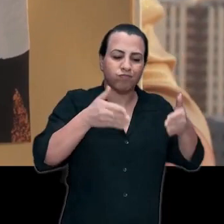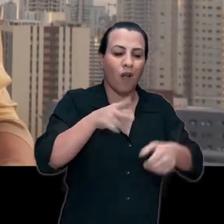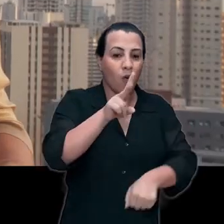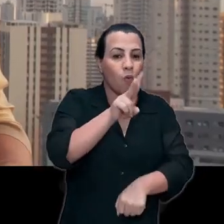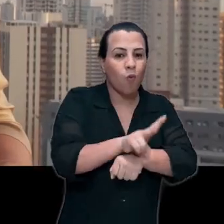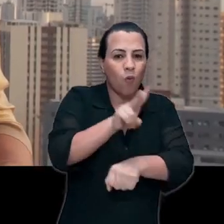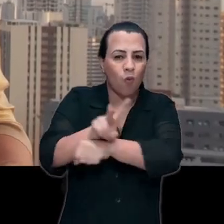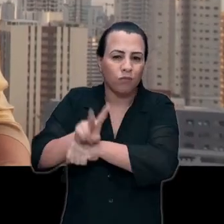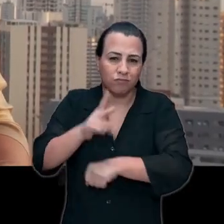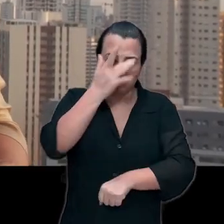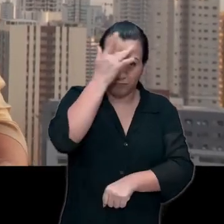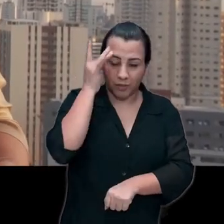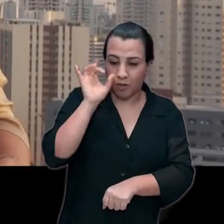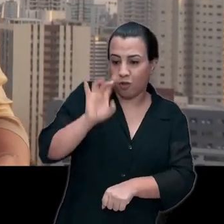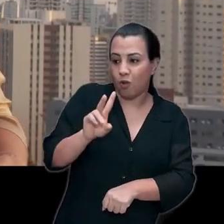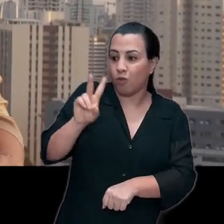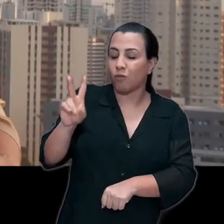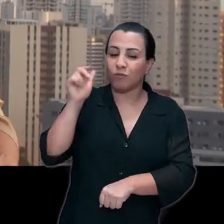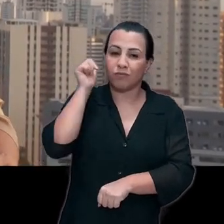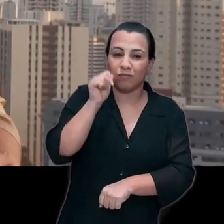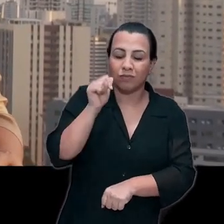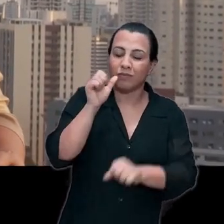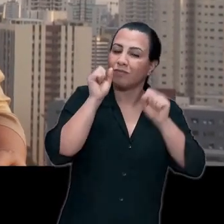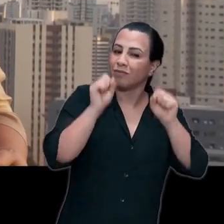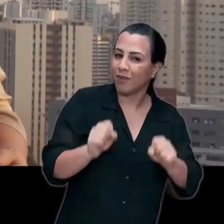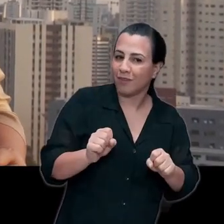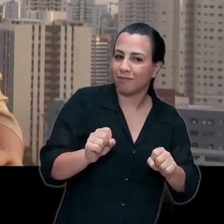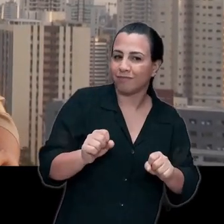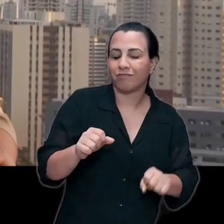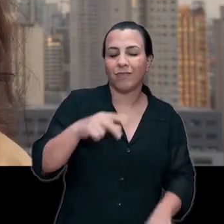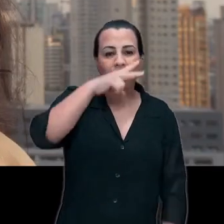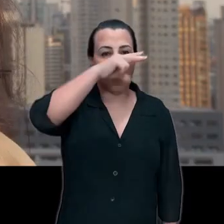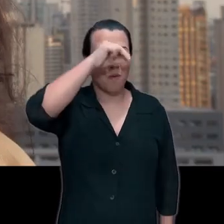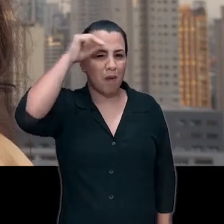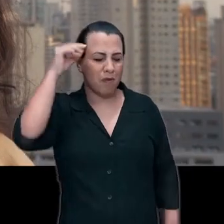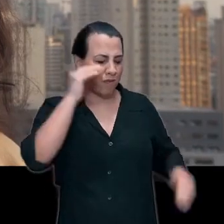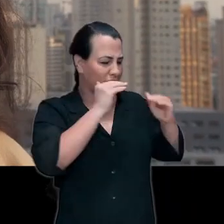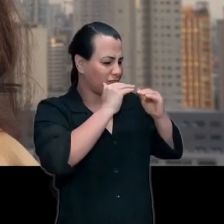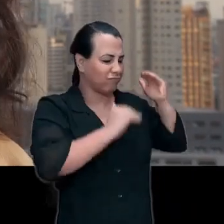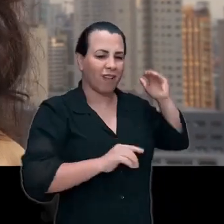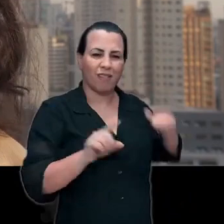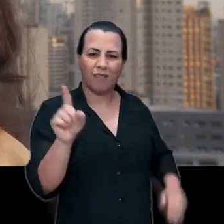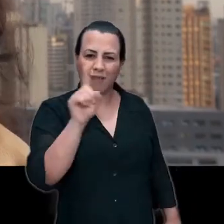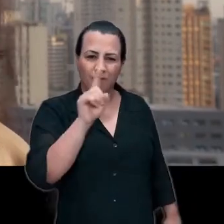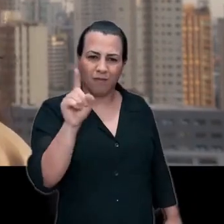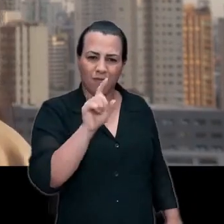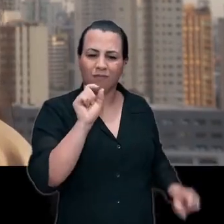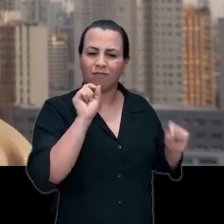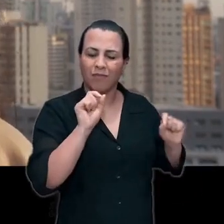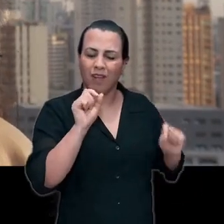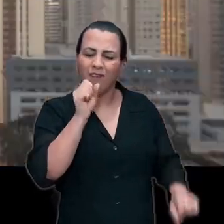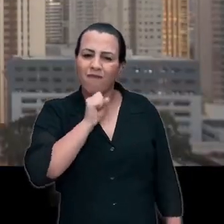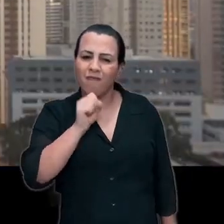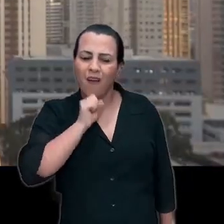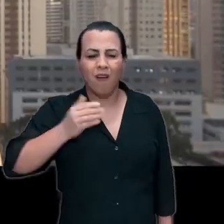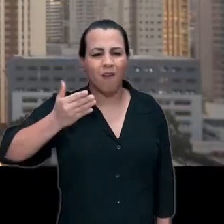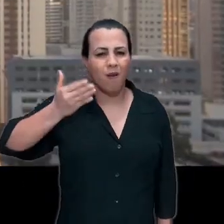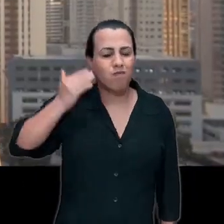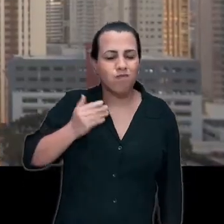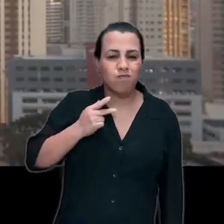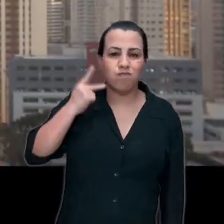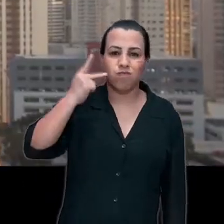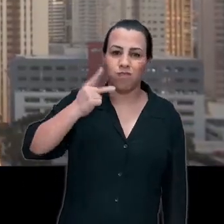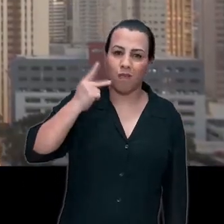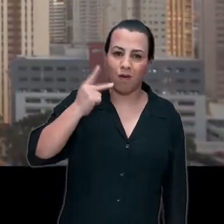absoluta de que é possível mudar com esse sentimento que eu tenho com você, mulher, mãe, chefe de família. Vamos